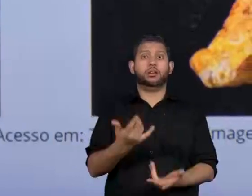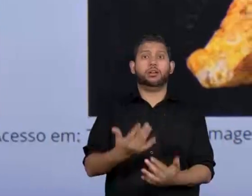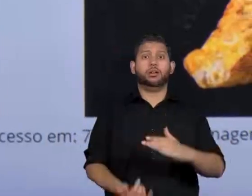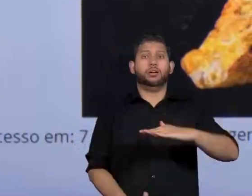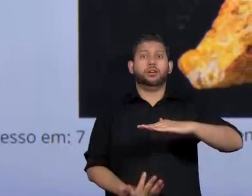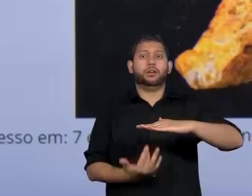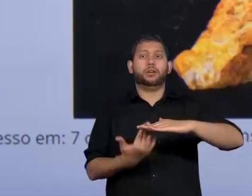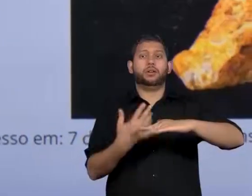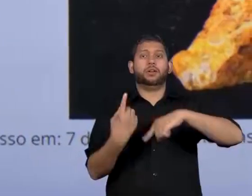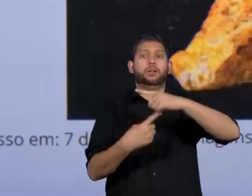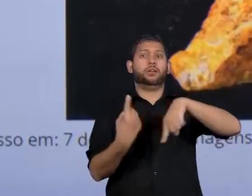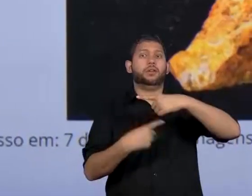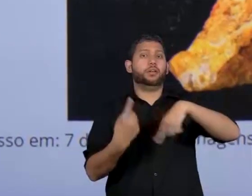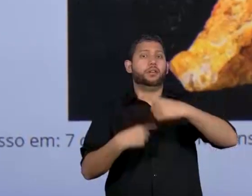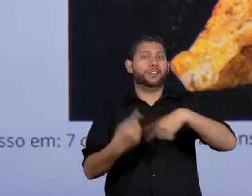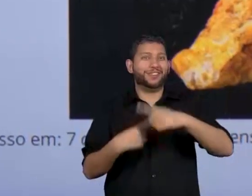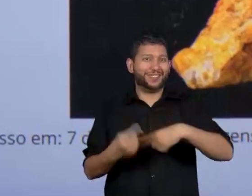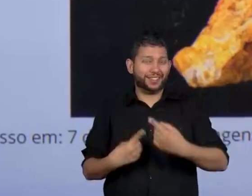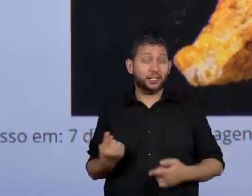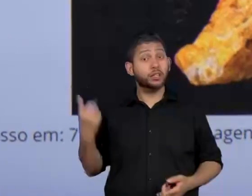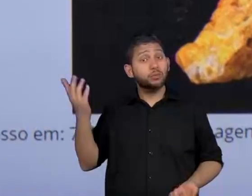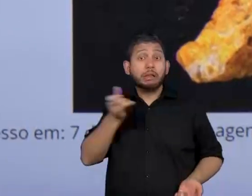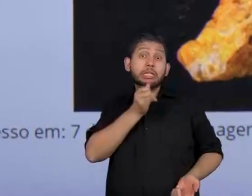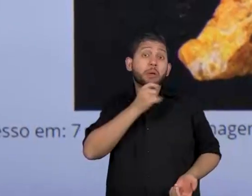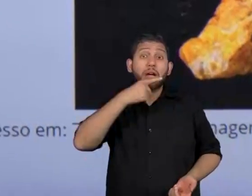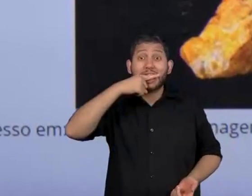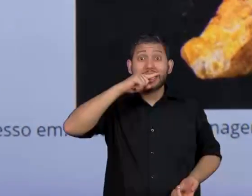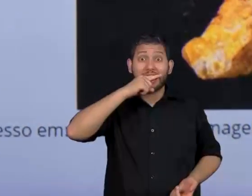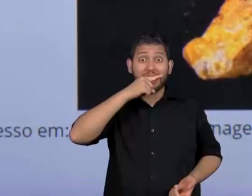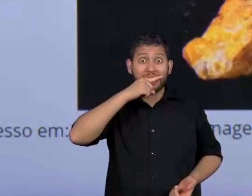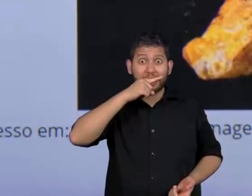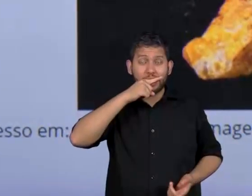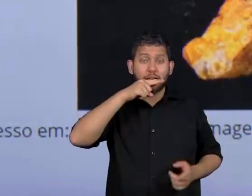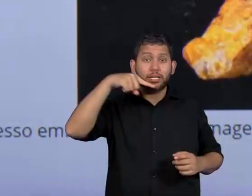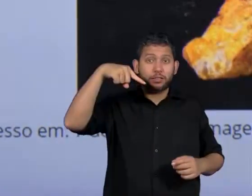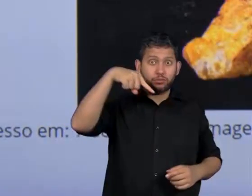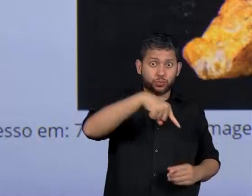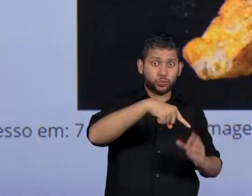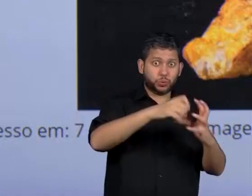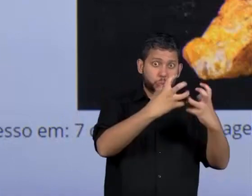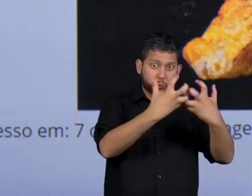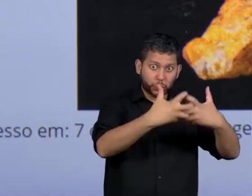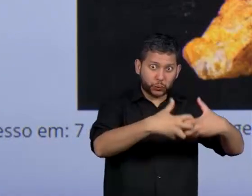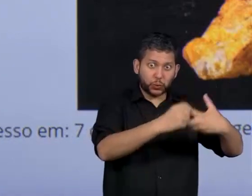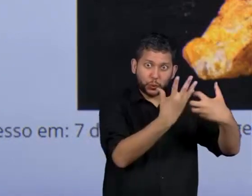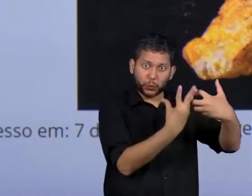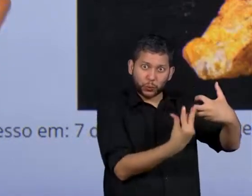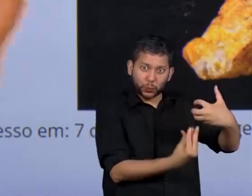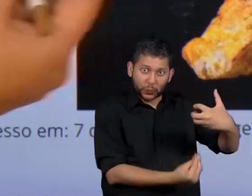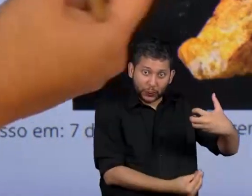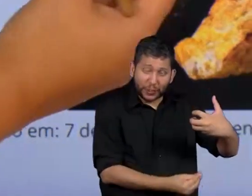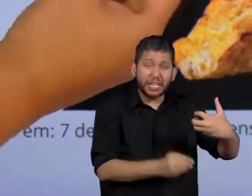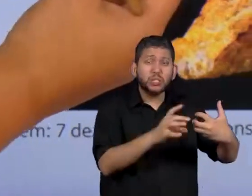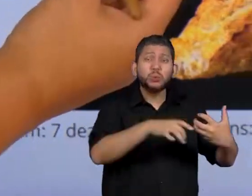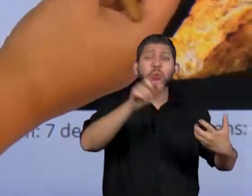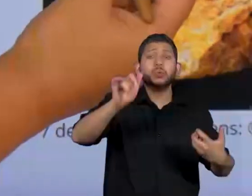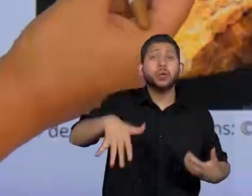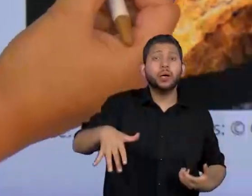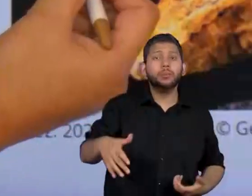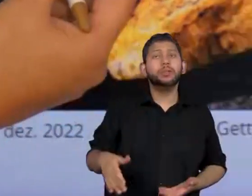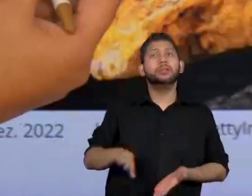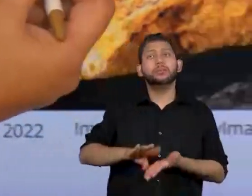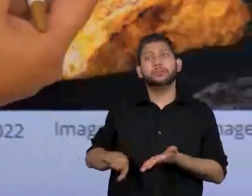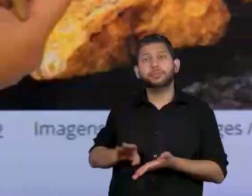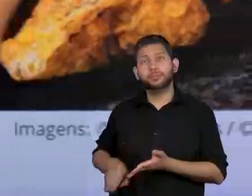Que aí eu tenho o bagaço de cana-de-açúcar, por exemplo, que pode ser reutilizado, ao invés de ser jogado fora, para produzir energia.